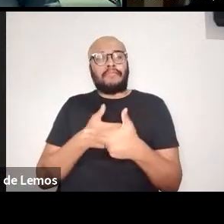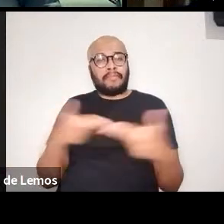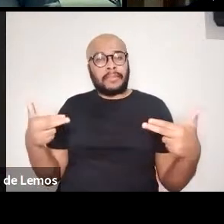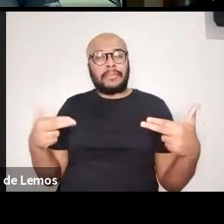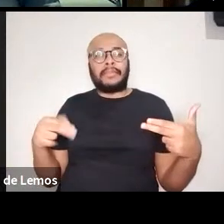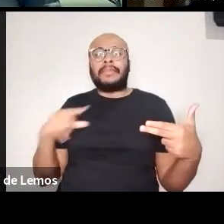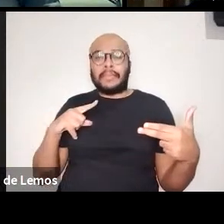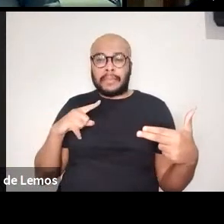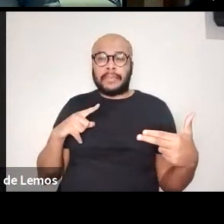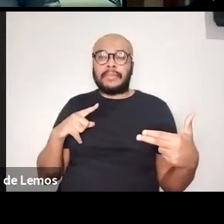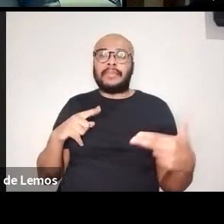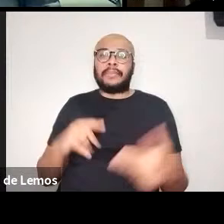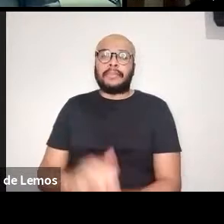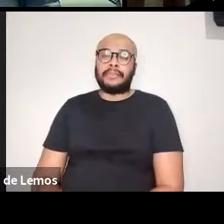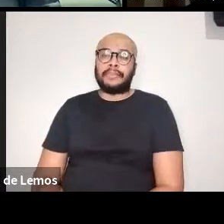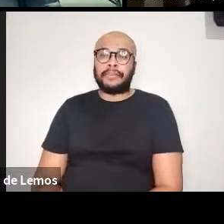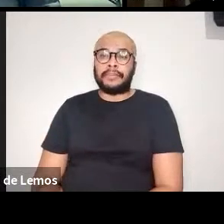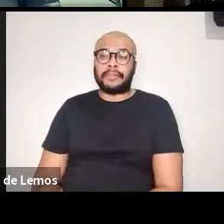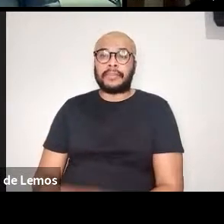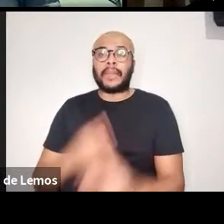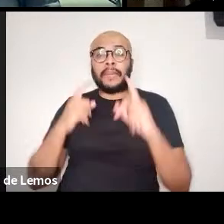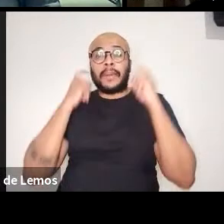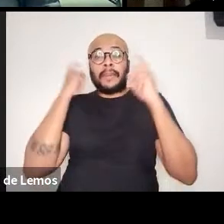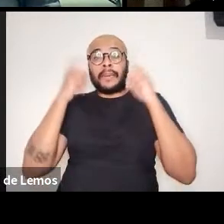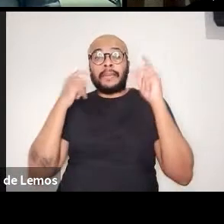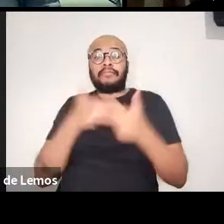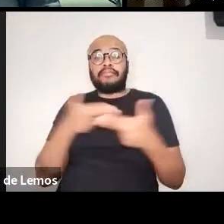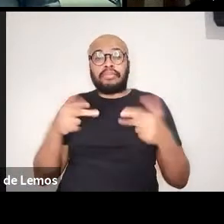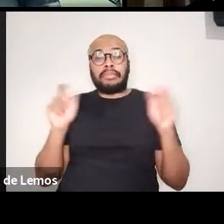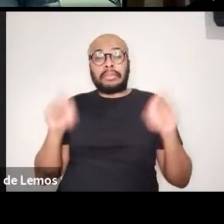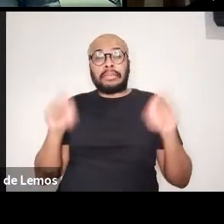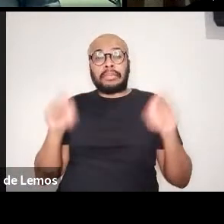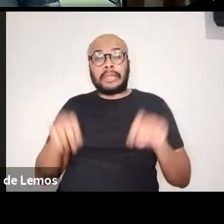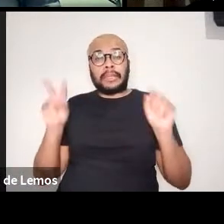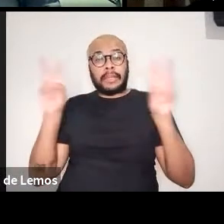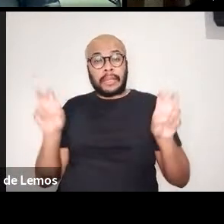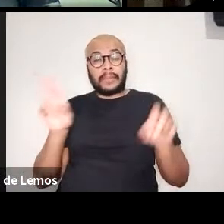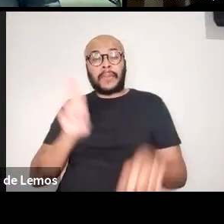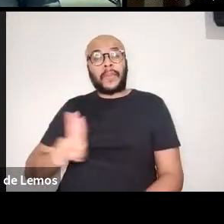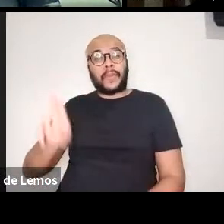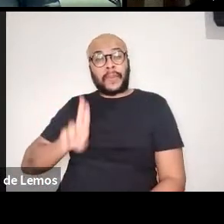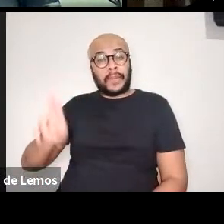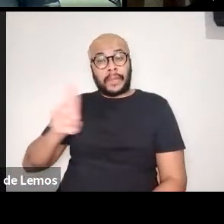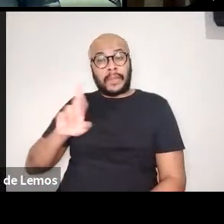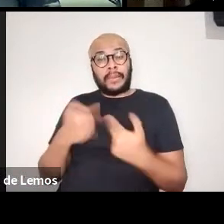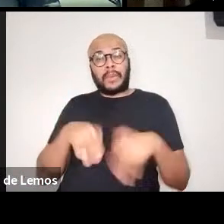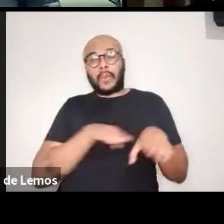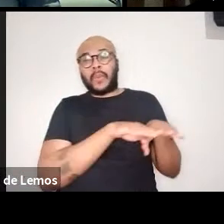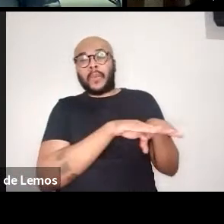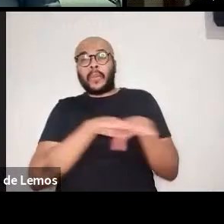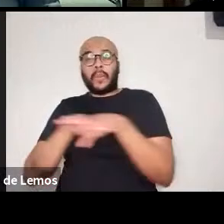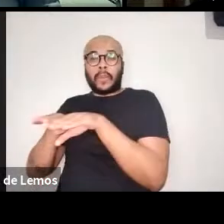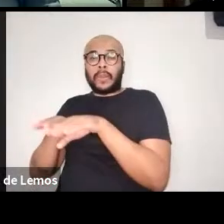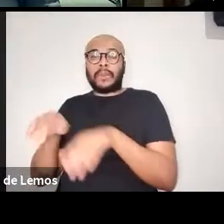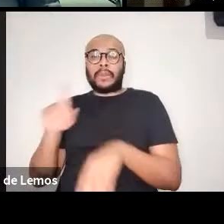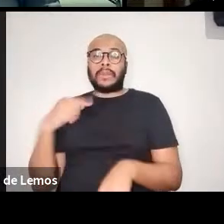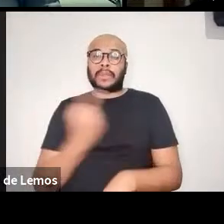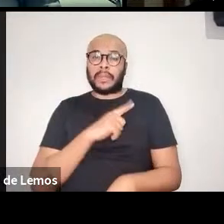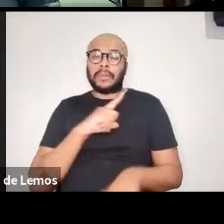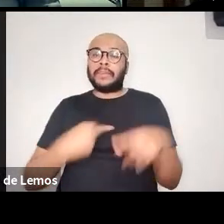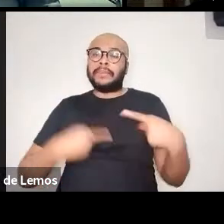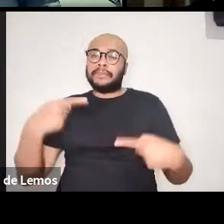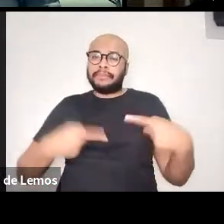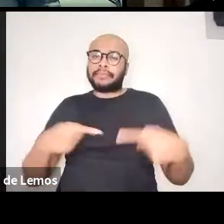uma preocupação pela questão da diversidade, da equidade e da política,